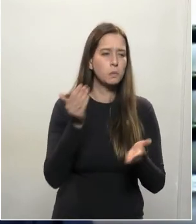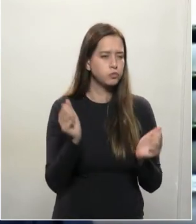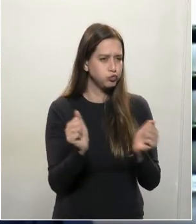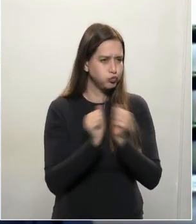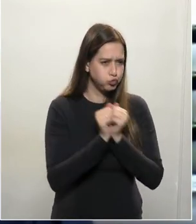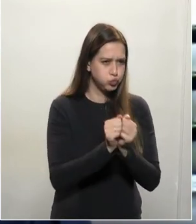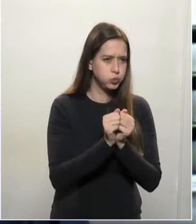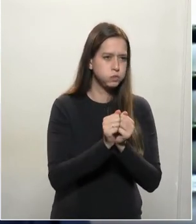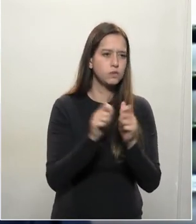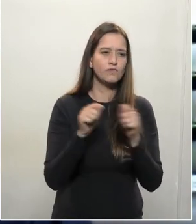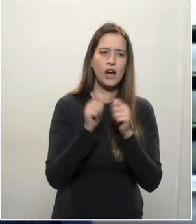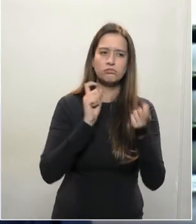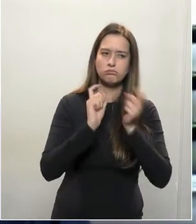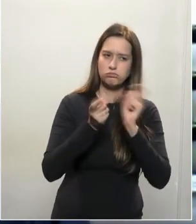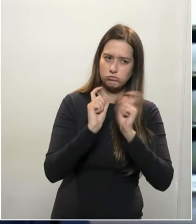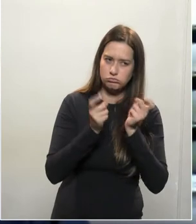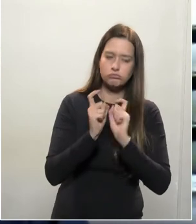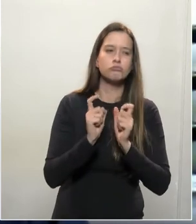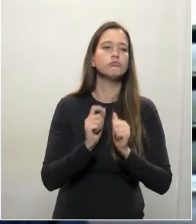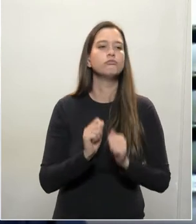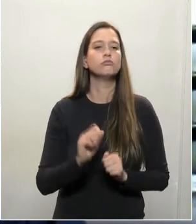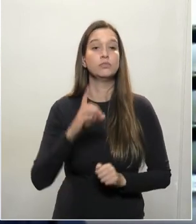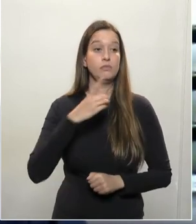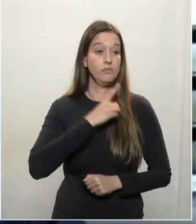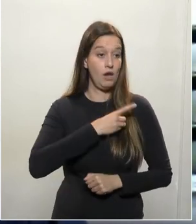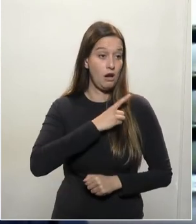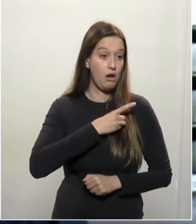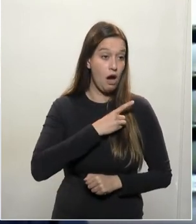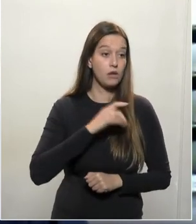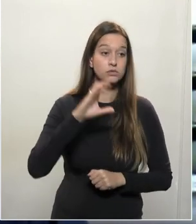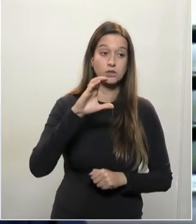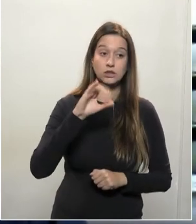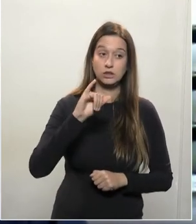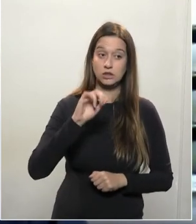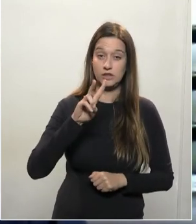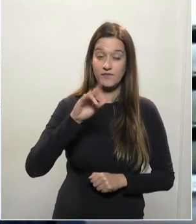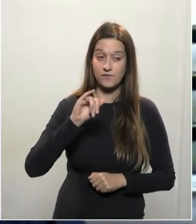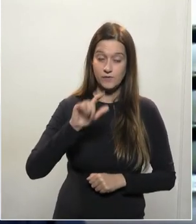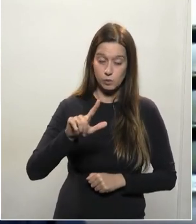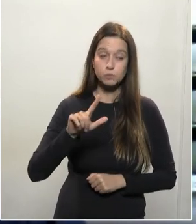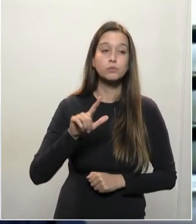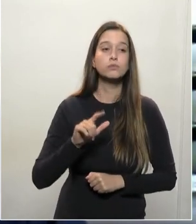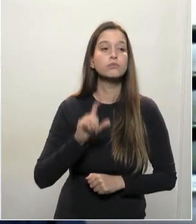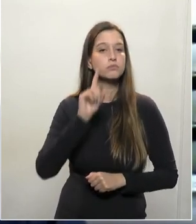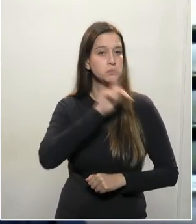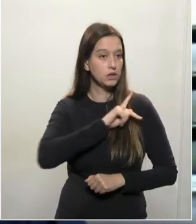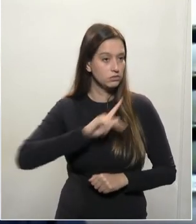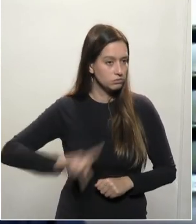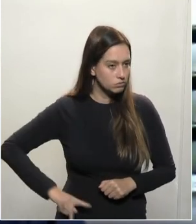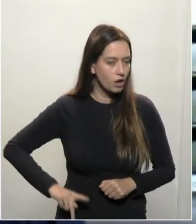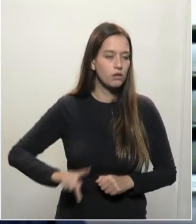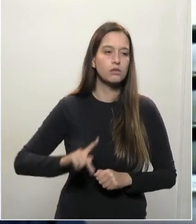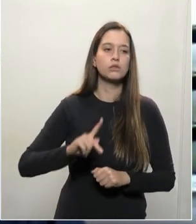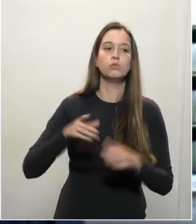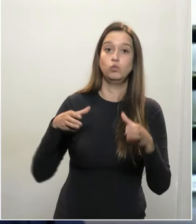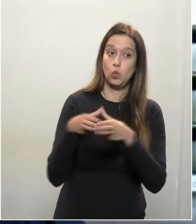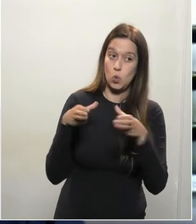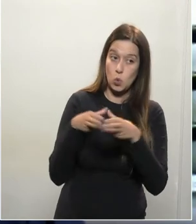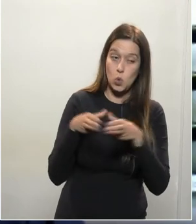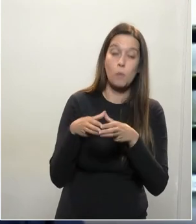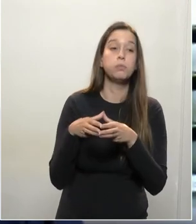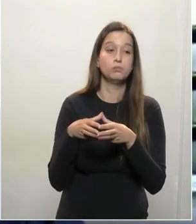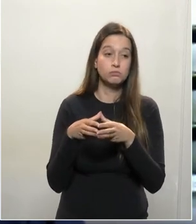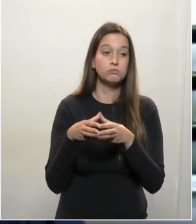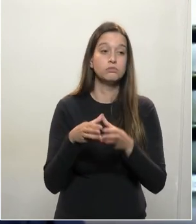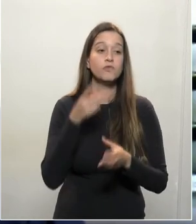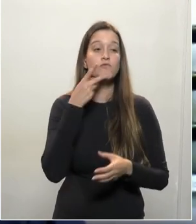E os delegados da Polícia Civil, nossos irmãos aí, o presidente da Comissão, ficamos como mentirosos. A situação ficou meio